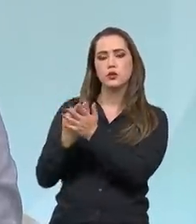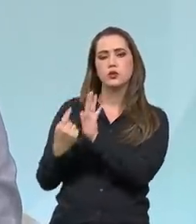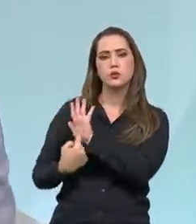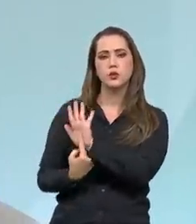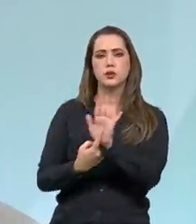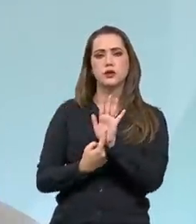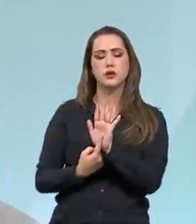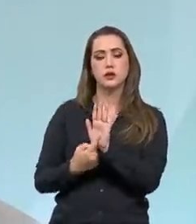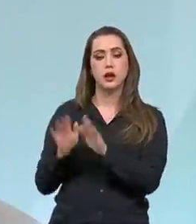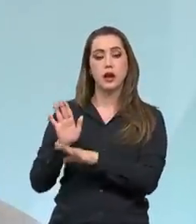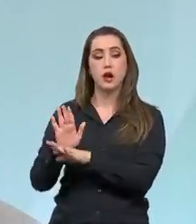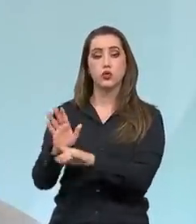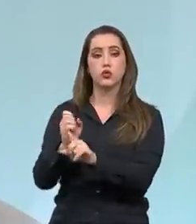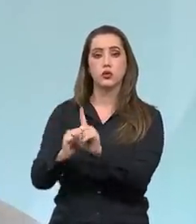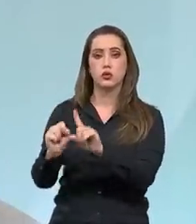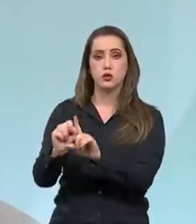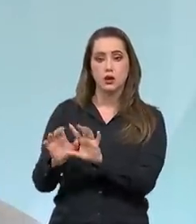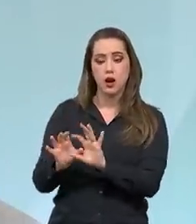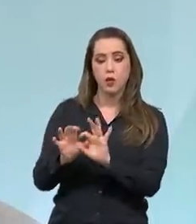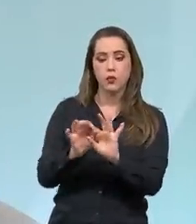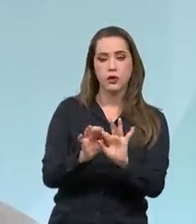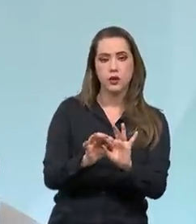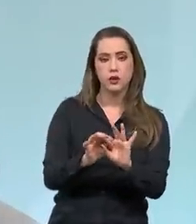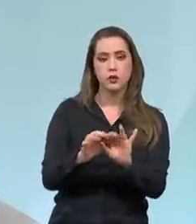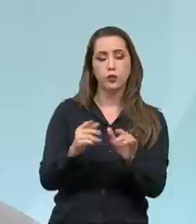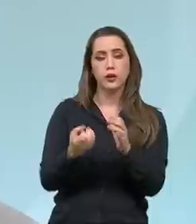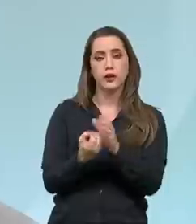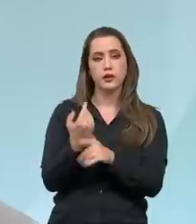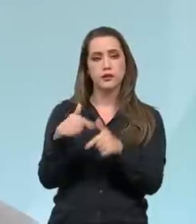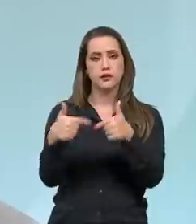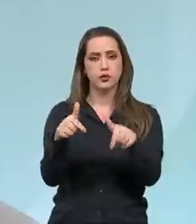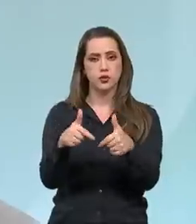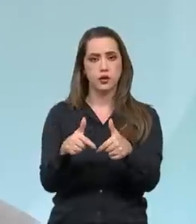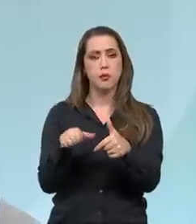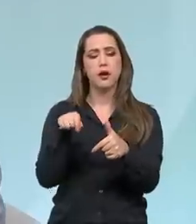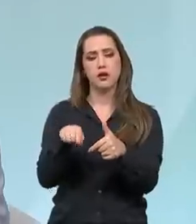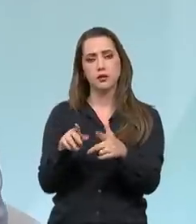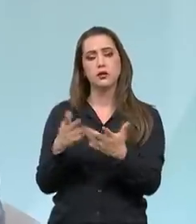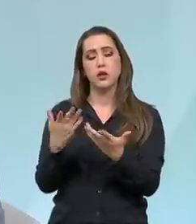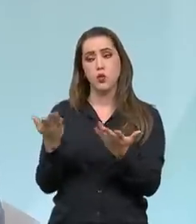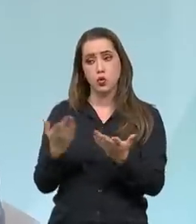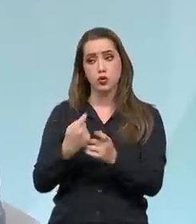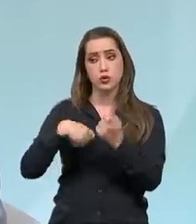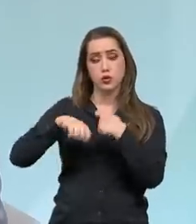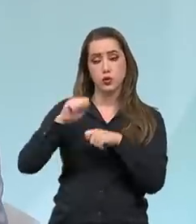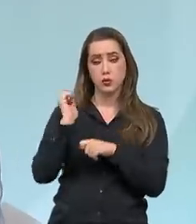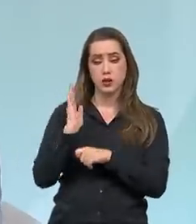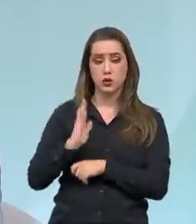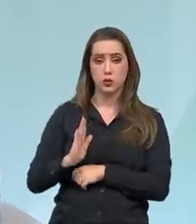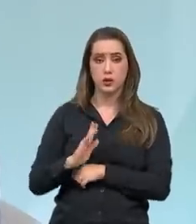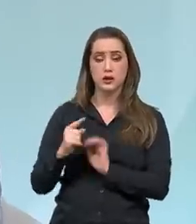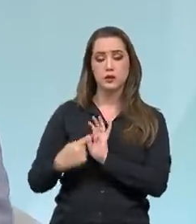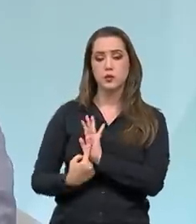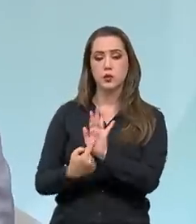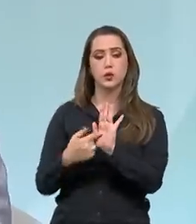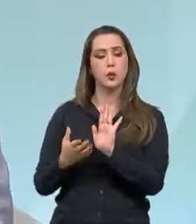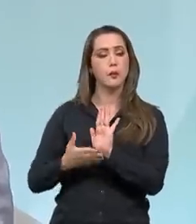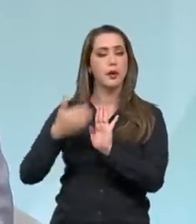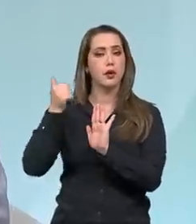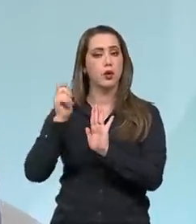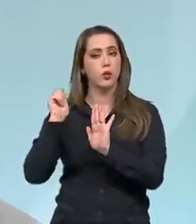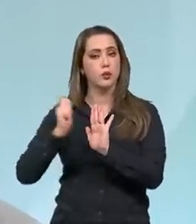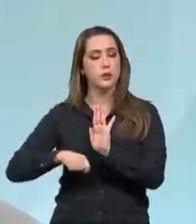social e a do mercado de trabalho. Então, a dinâmica econômica, ela possibilitou uma atuação mais expressiva, uma